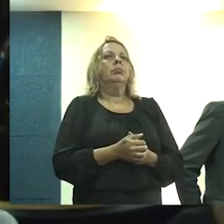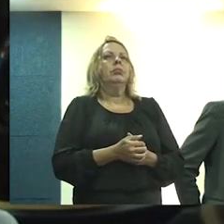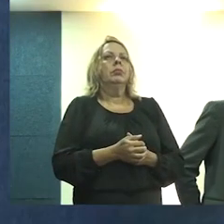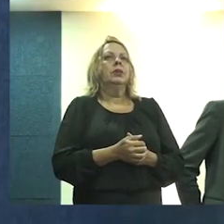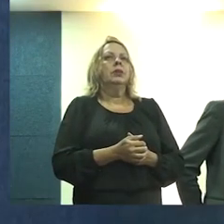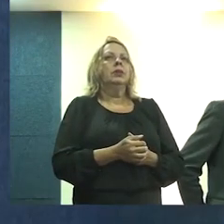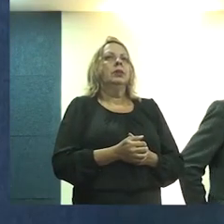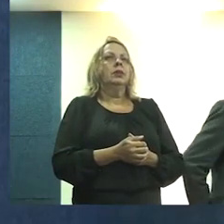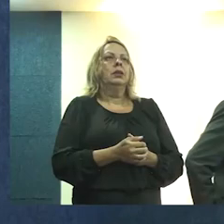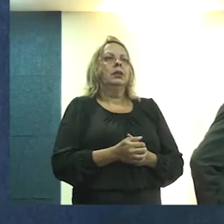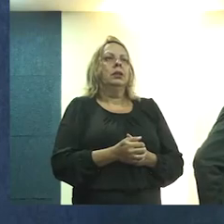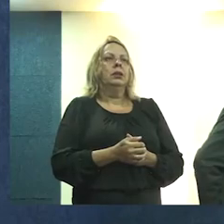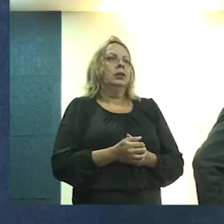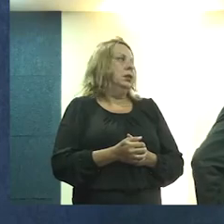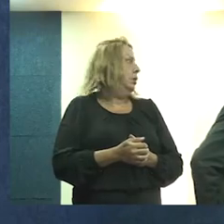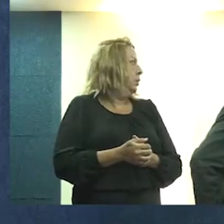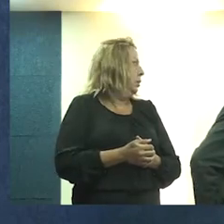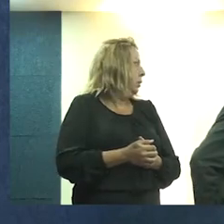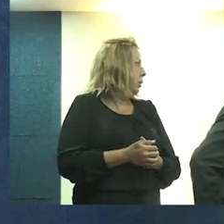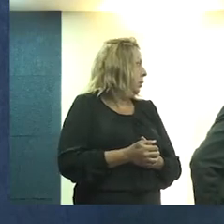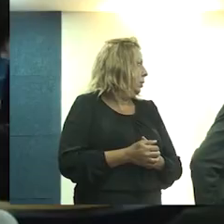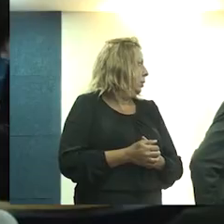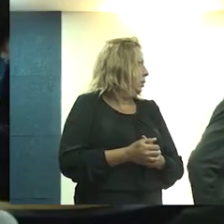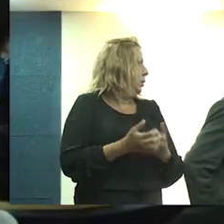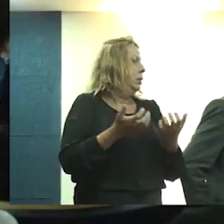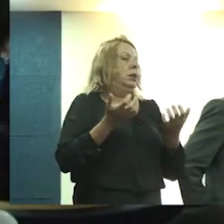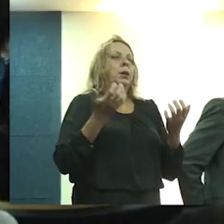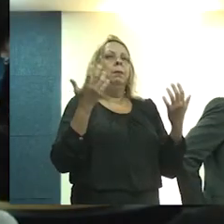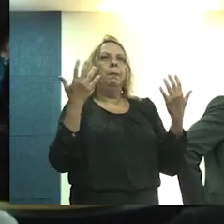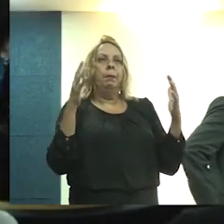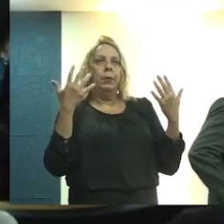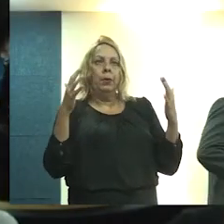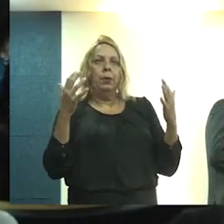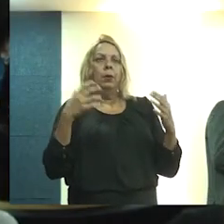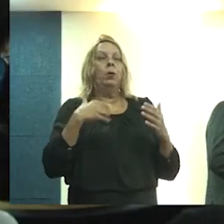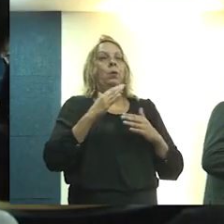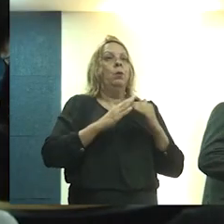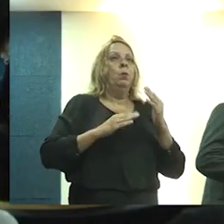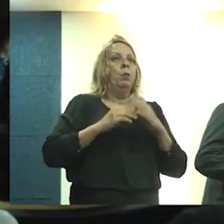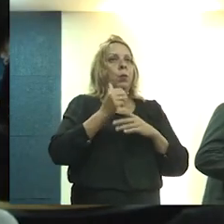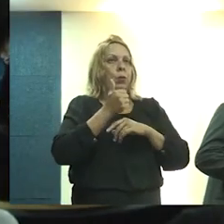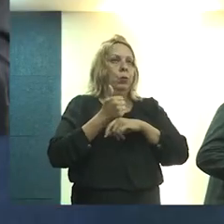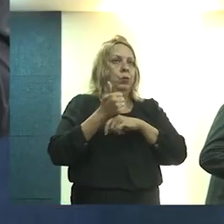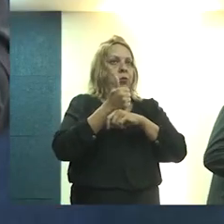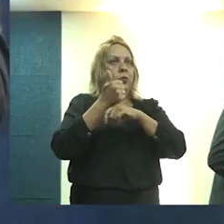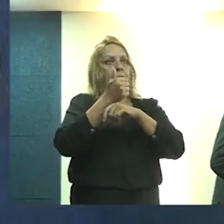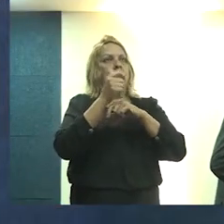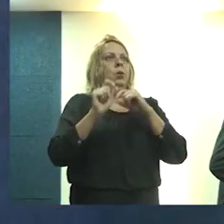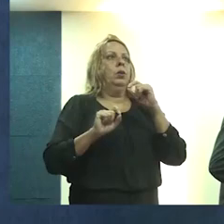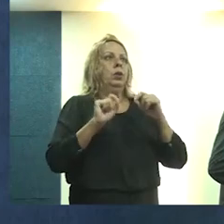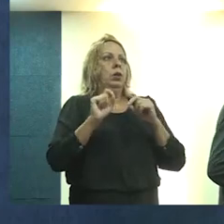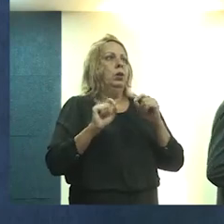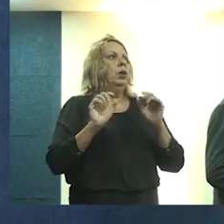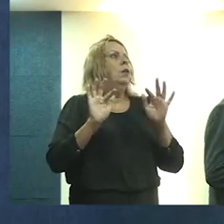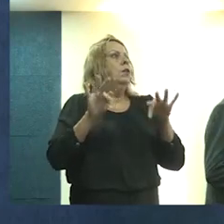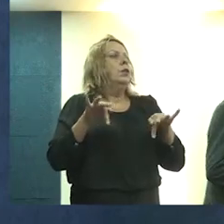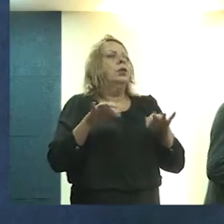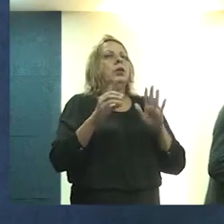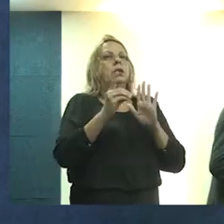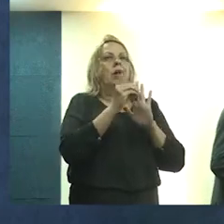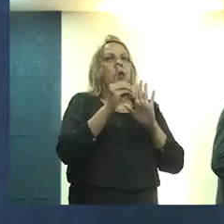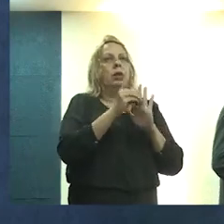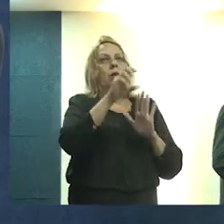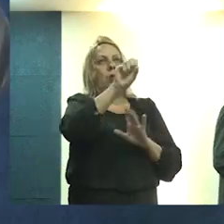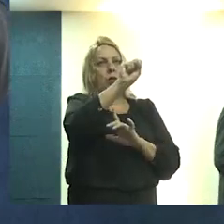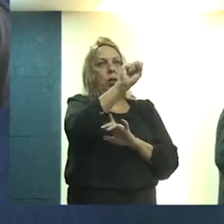que no final da minha fala nós pudéssemos ter uma salva de palmas a um profissional que, no final da década